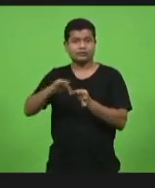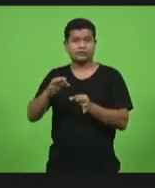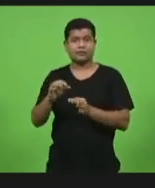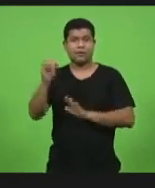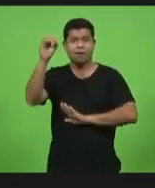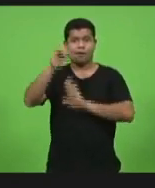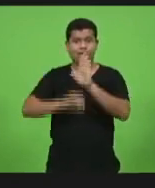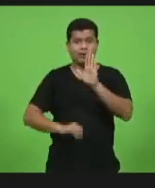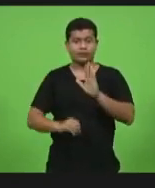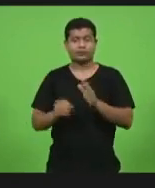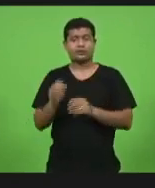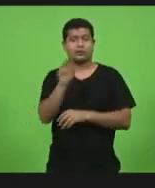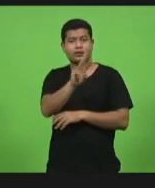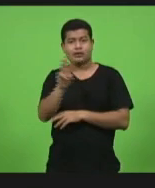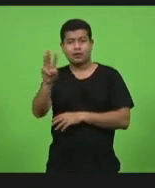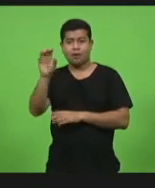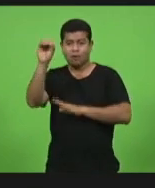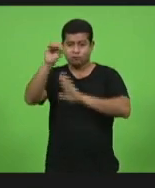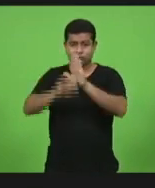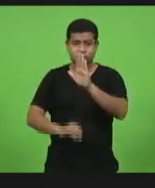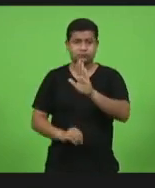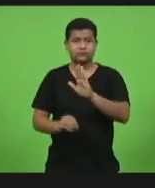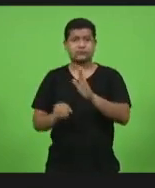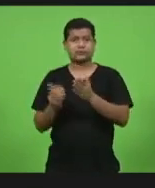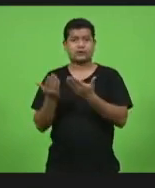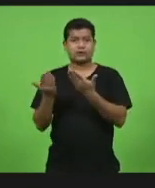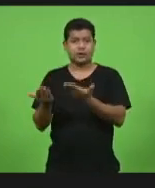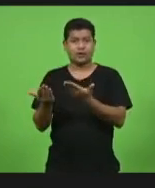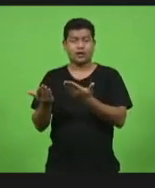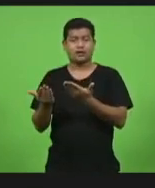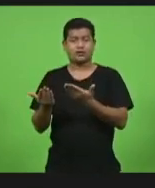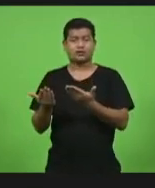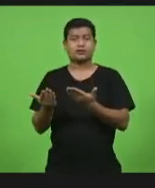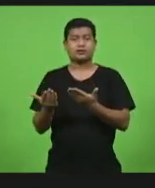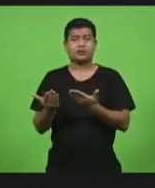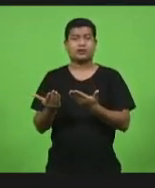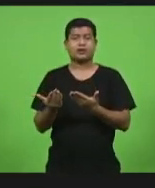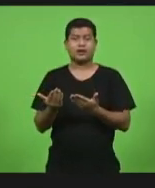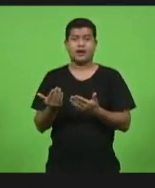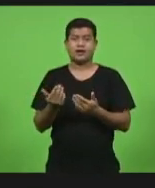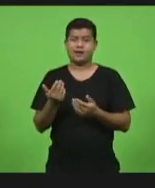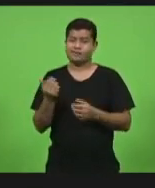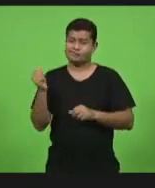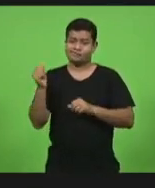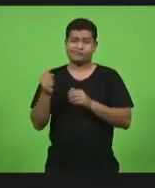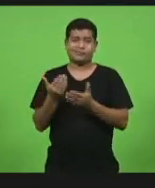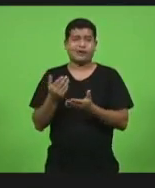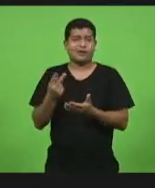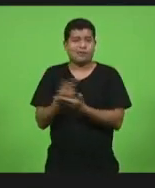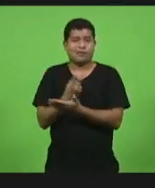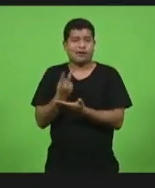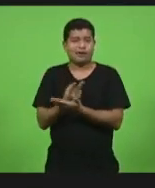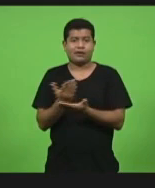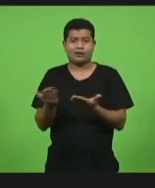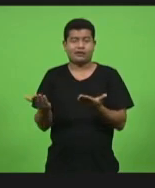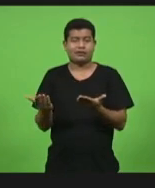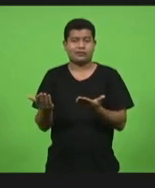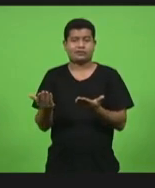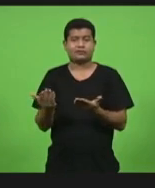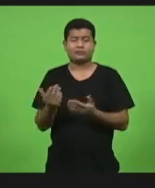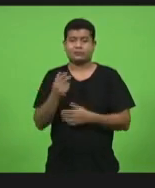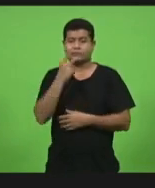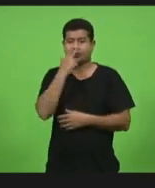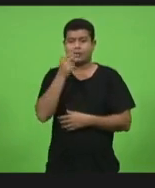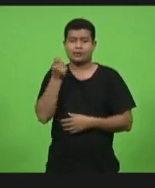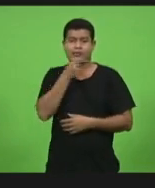fonte de informação oficial para o cidadão ter uma desatualização dessa é uma uma piada de mau